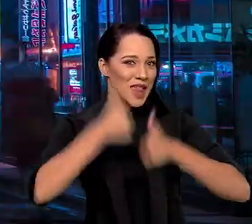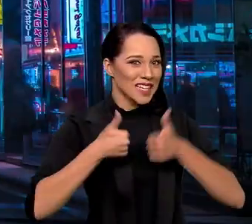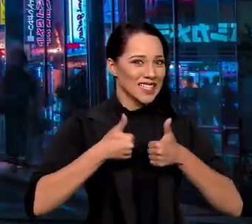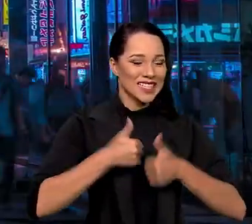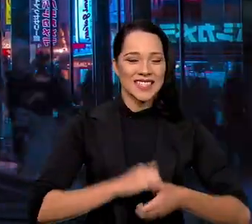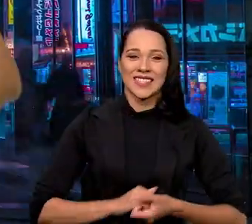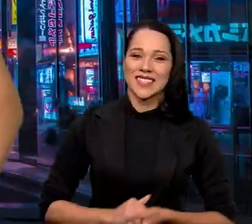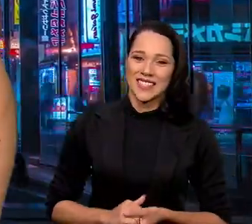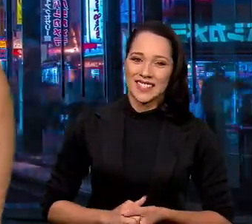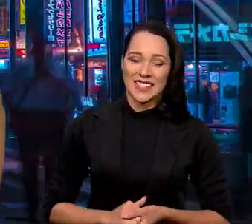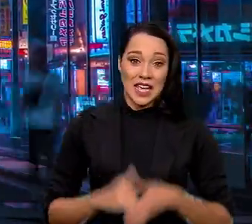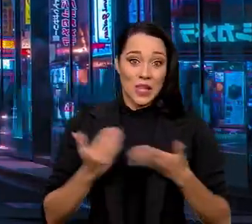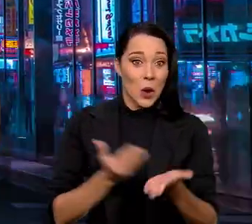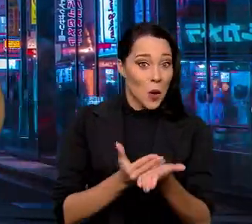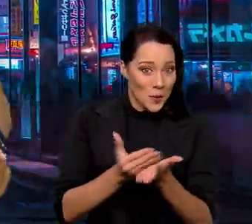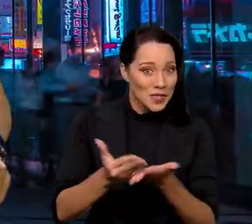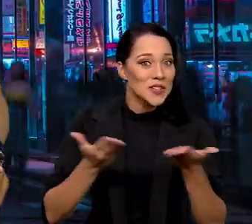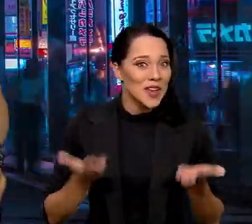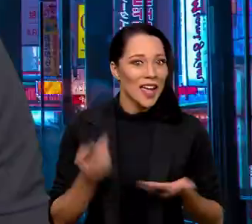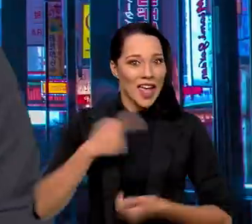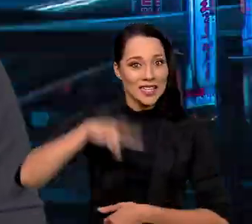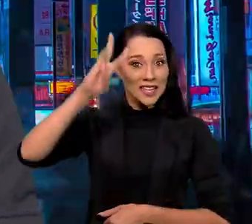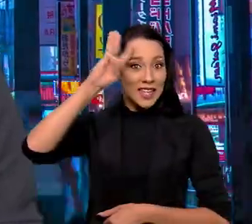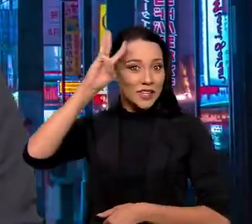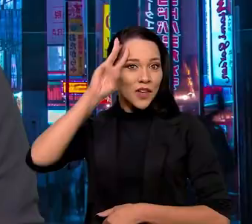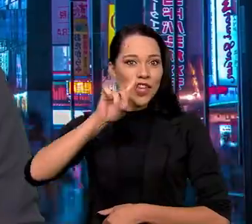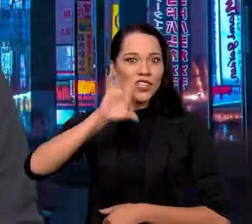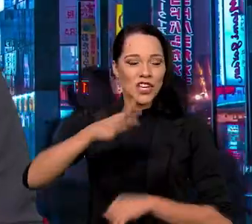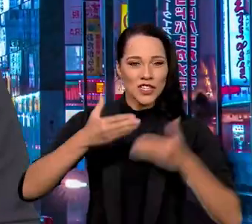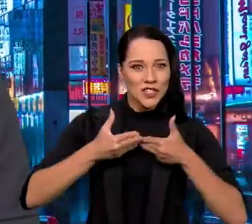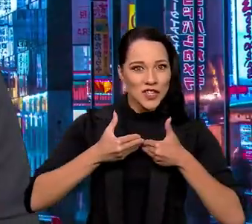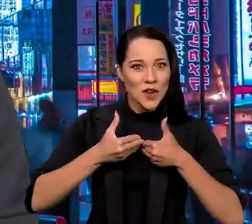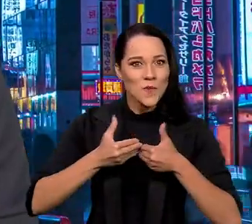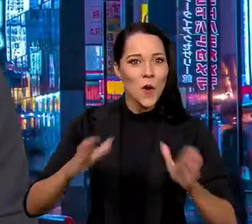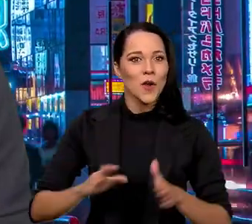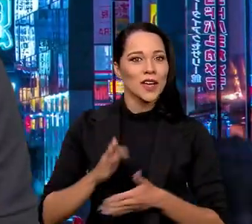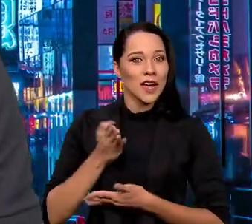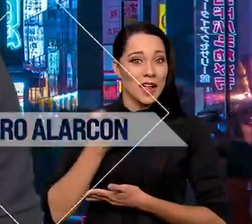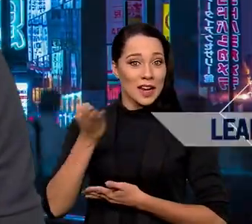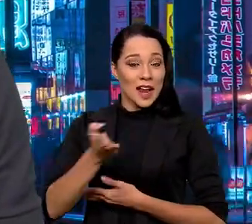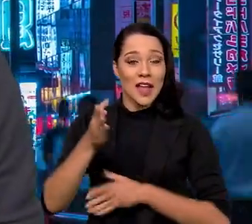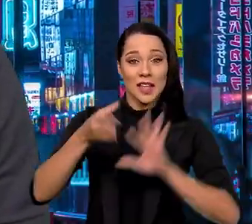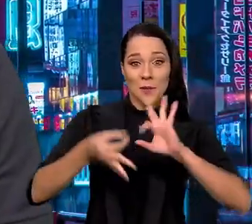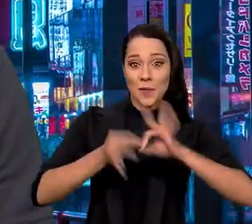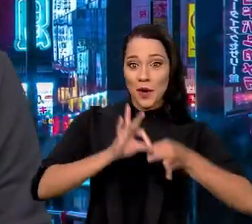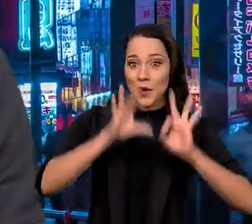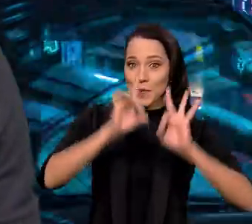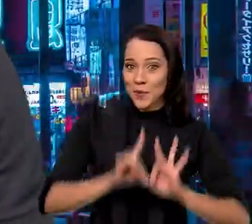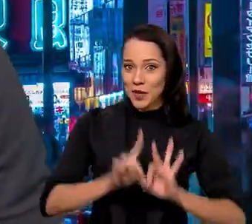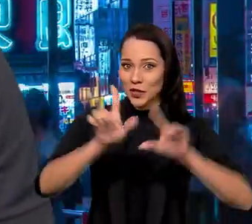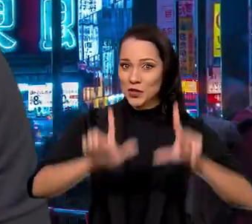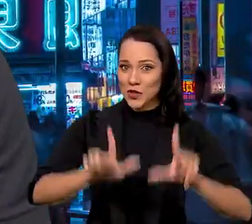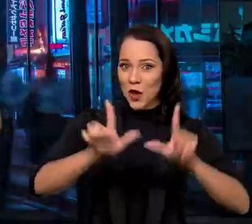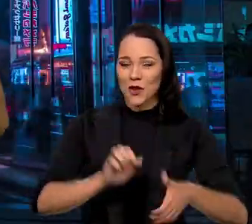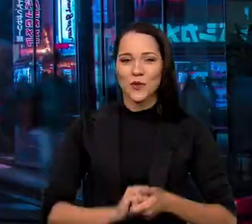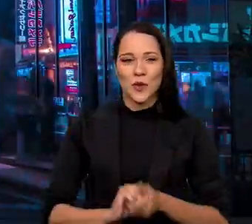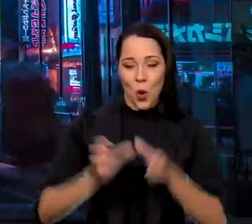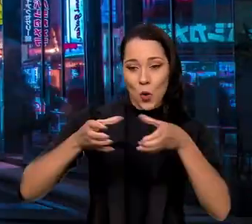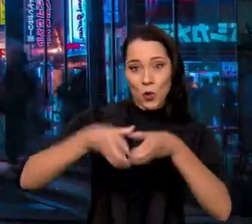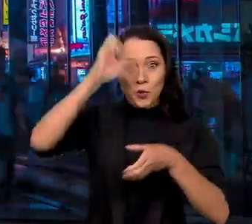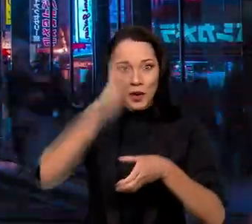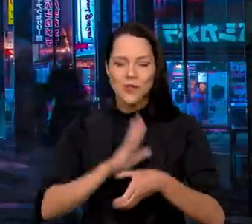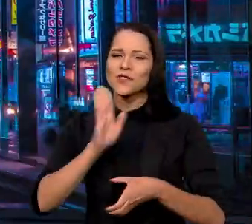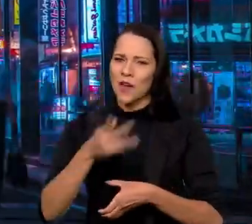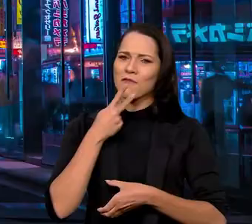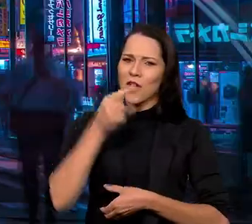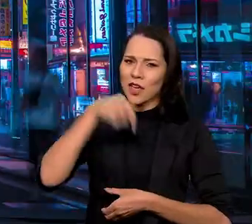Salve, salve, galera! Beleza? Começou, hein? Essa terça-feira foi dia de cerimônia de abertura da Paralimpíada de Tóquio. O time